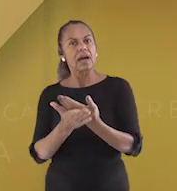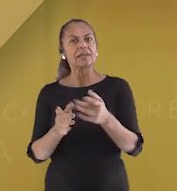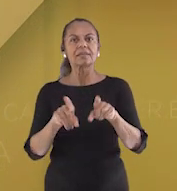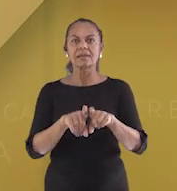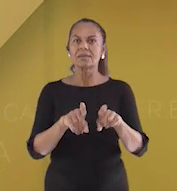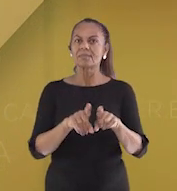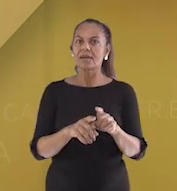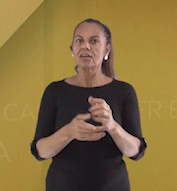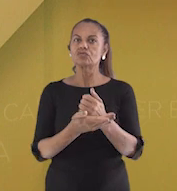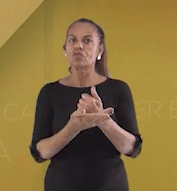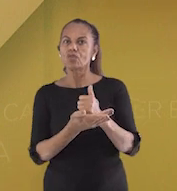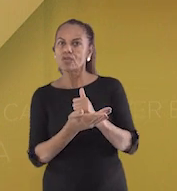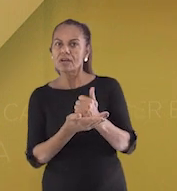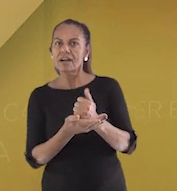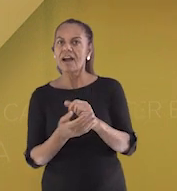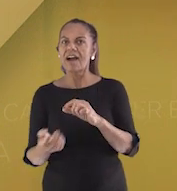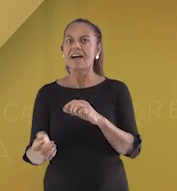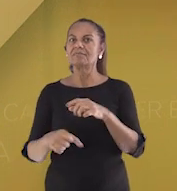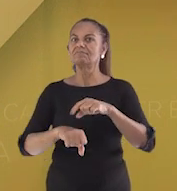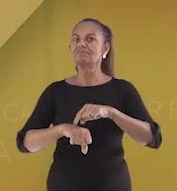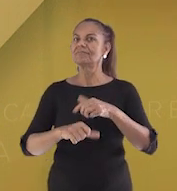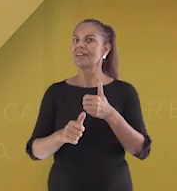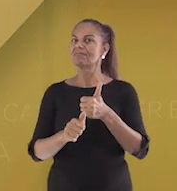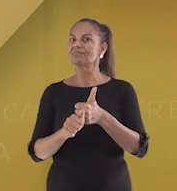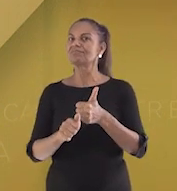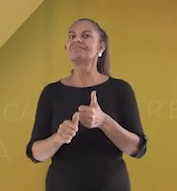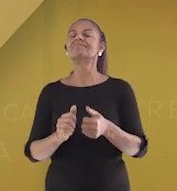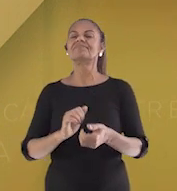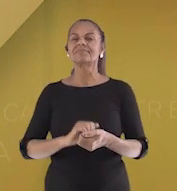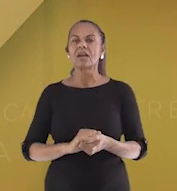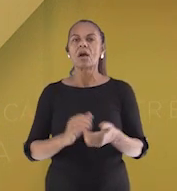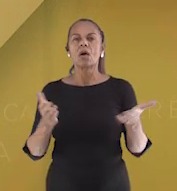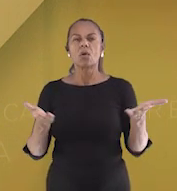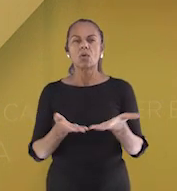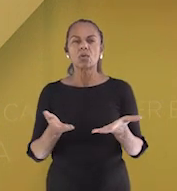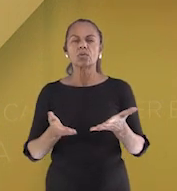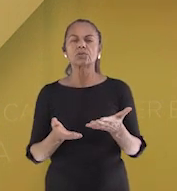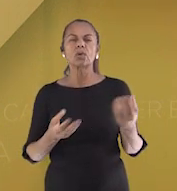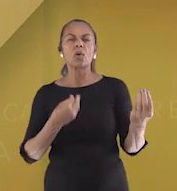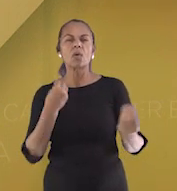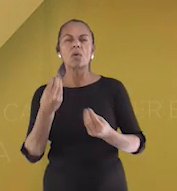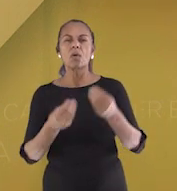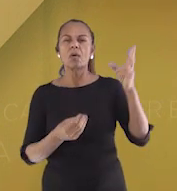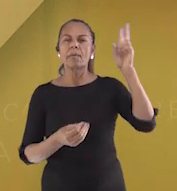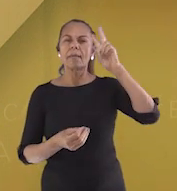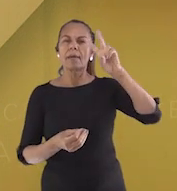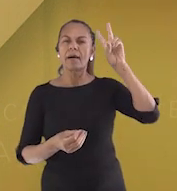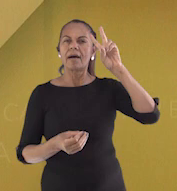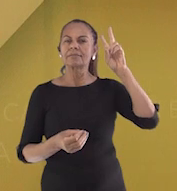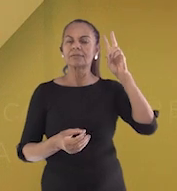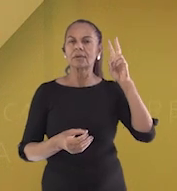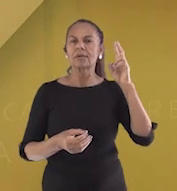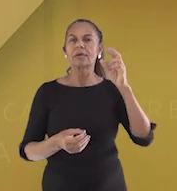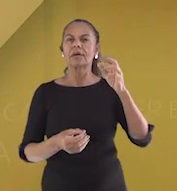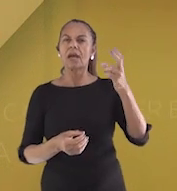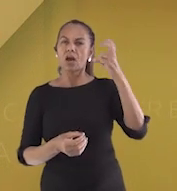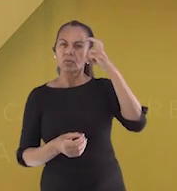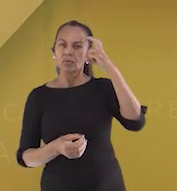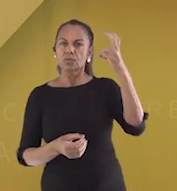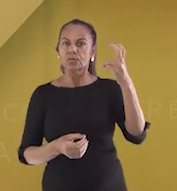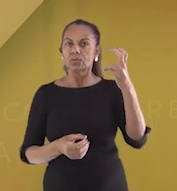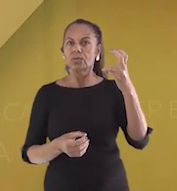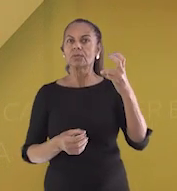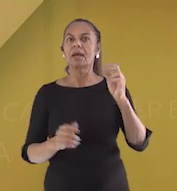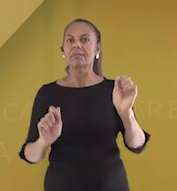Hoje vamos conhecer a evolução dos jogos eletrônicos, a sua cultura e contempla não somente as crianças, mas jovens e adultos.